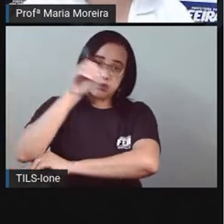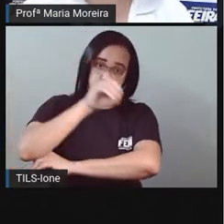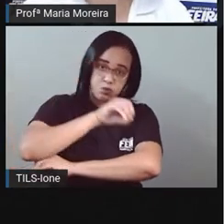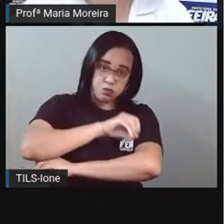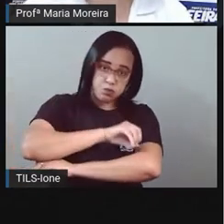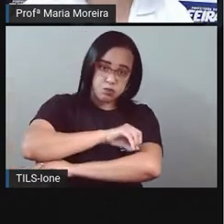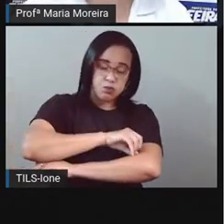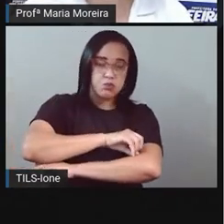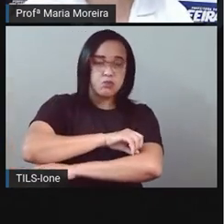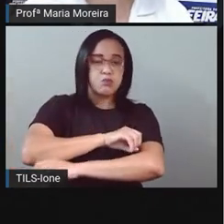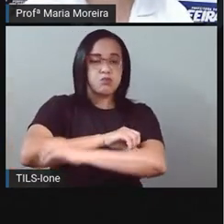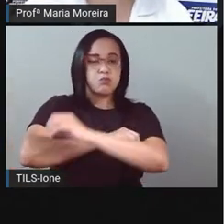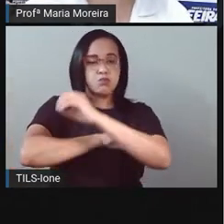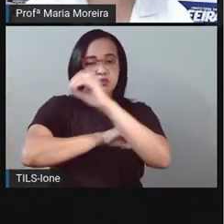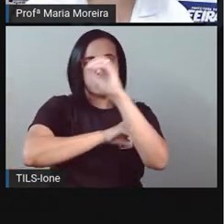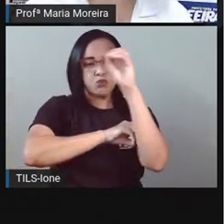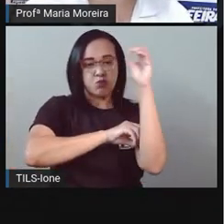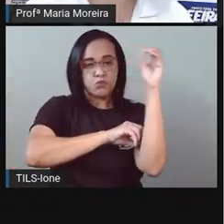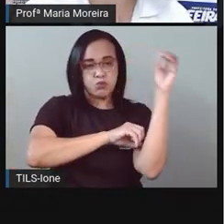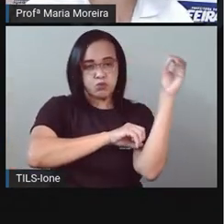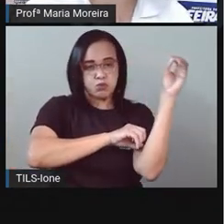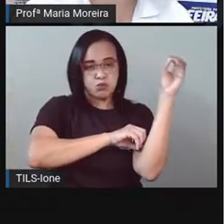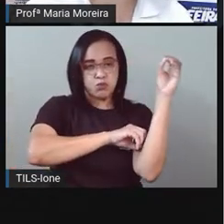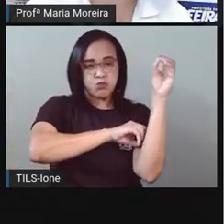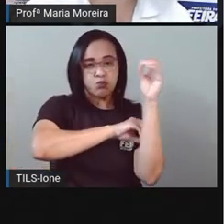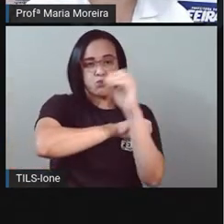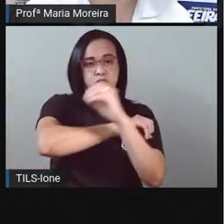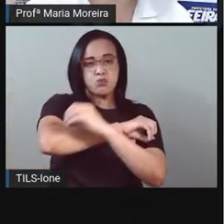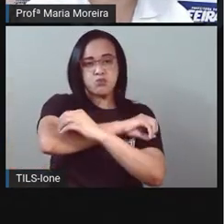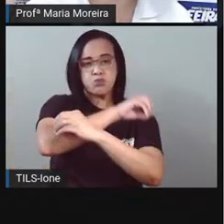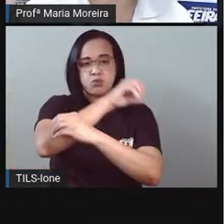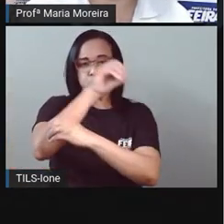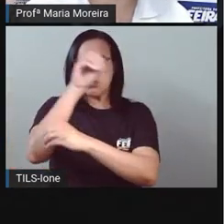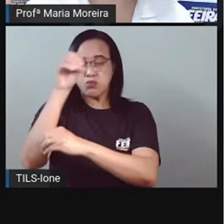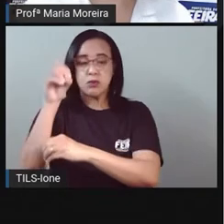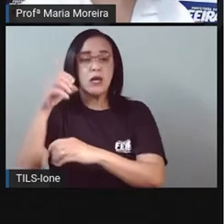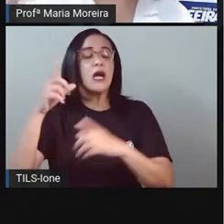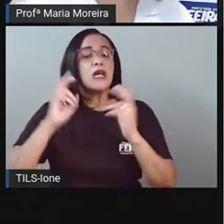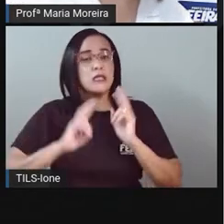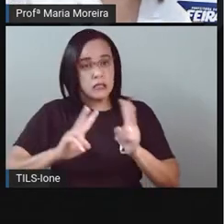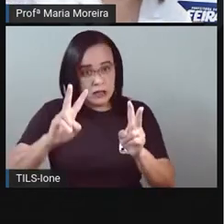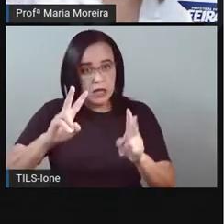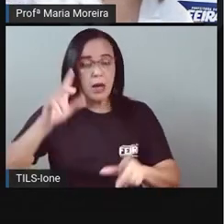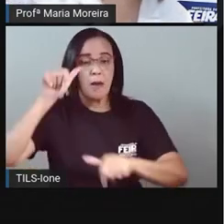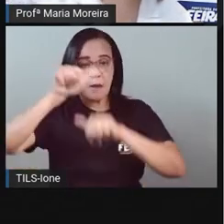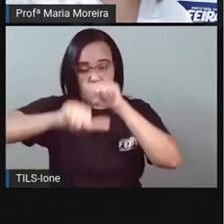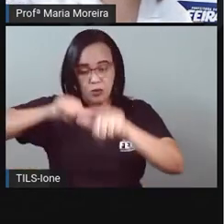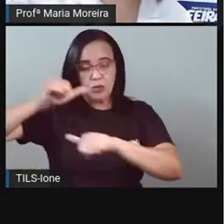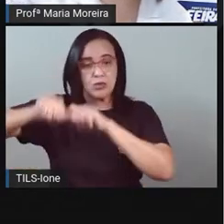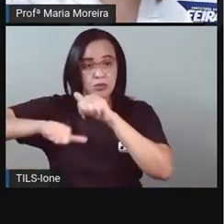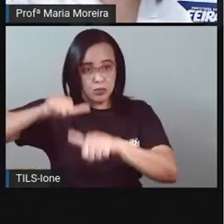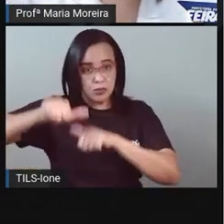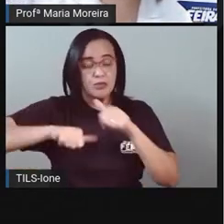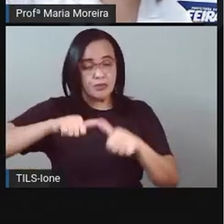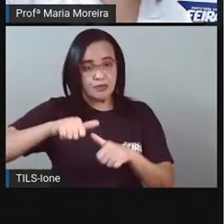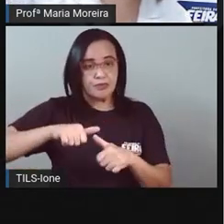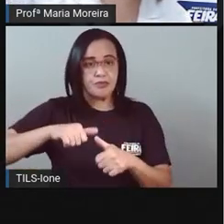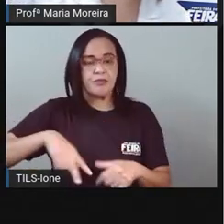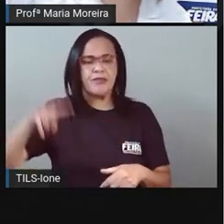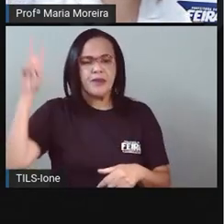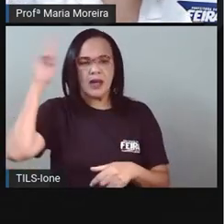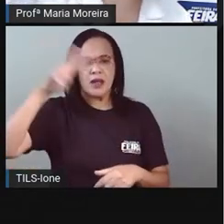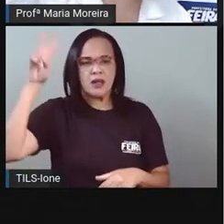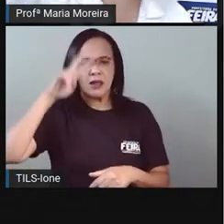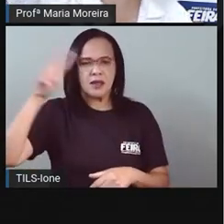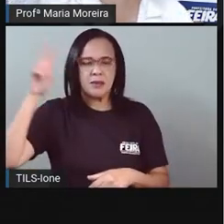iluminando um determinado local da Terra, lembra da experiência que a Pró fez com a lanterna com vocês? Mas, ó, a lanterna, ela tava iluminando um local, a Pró foi